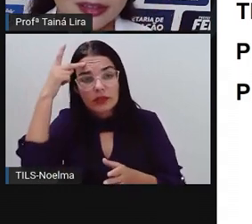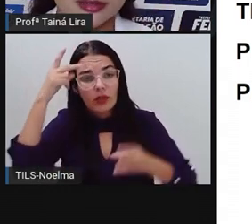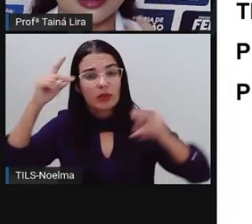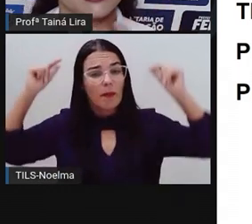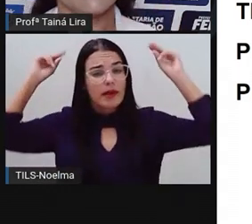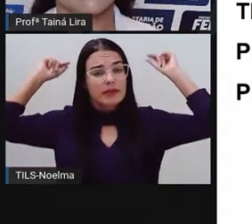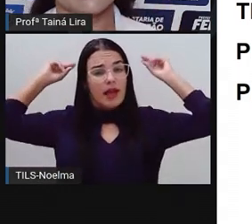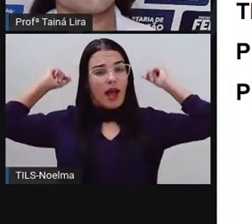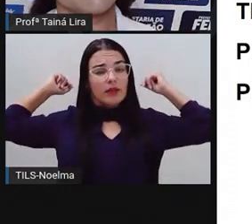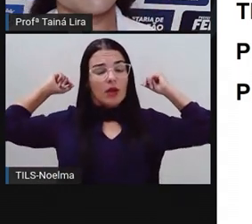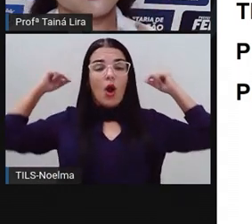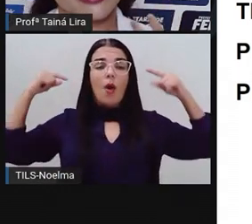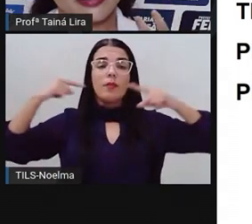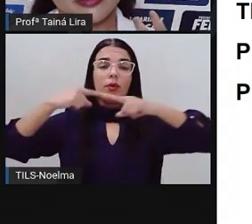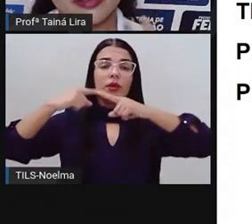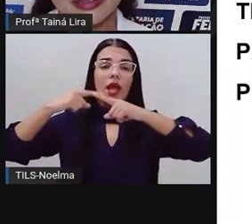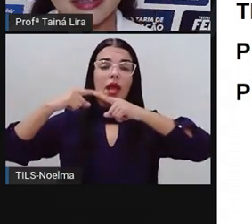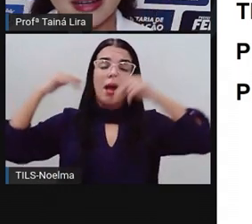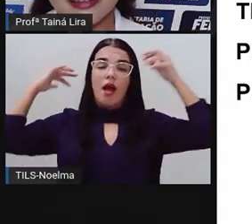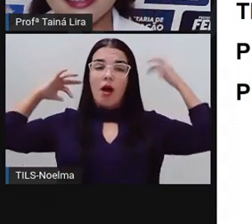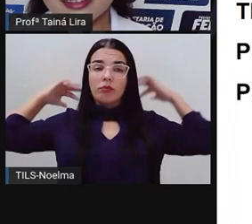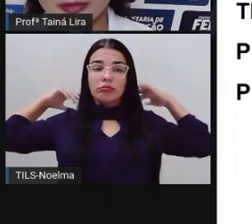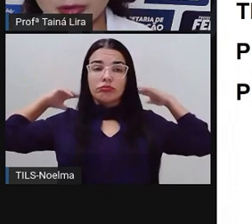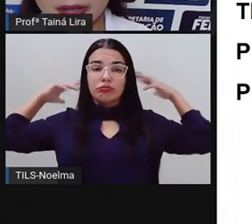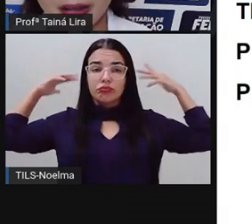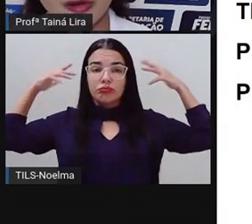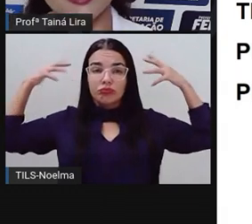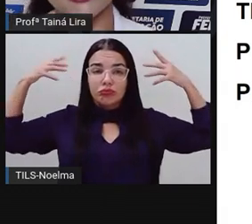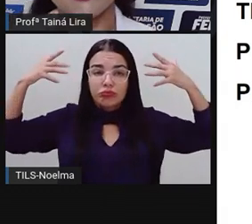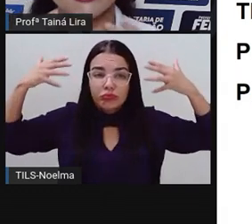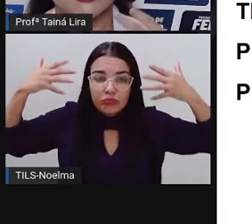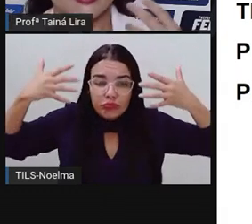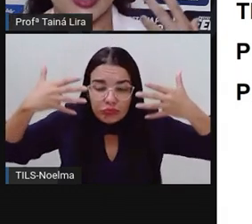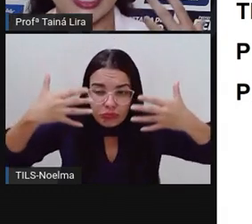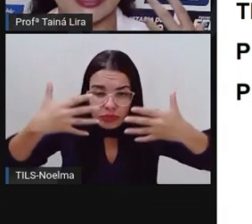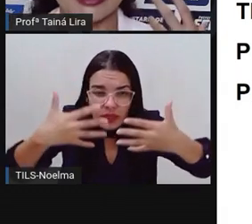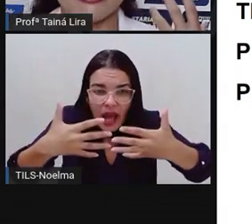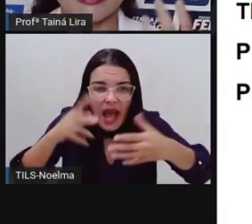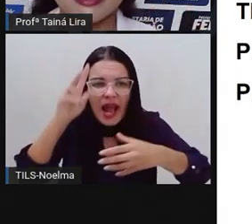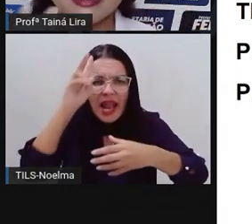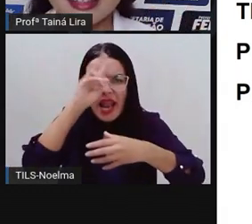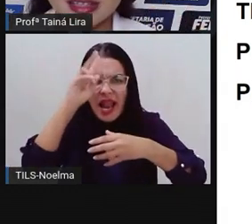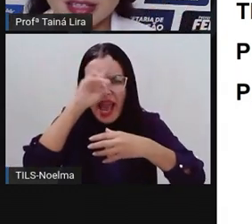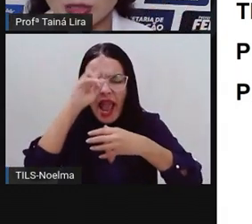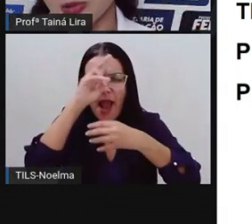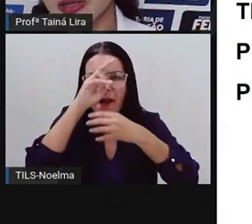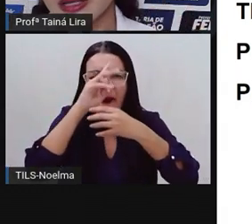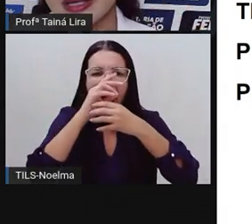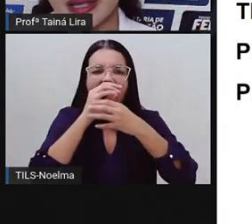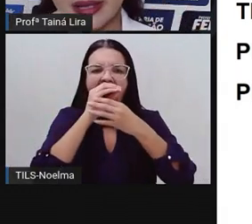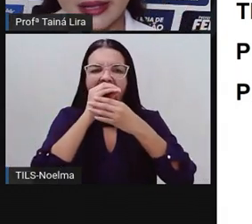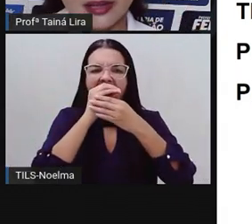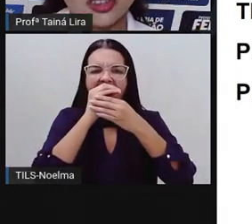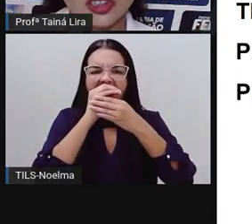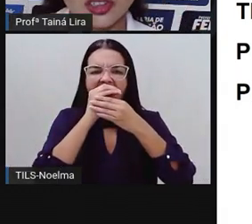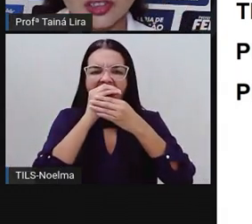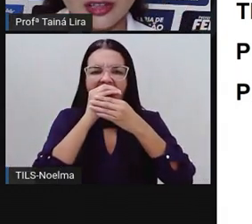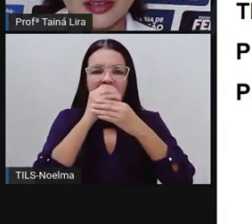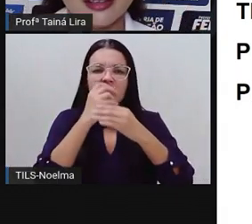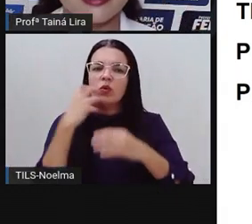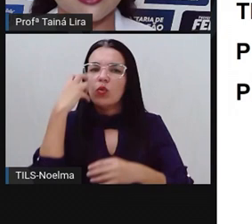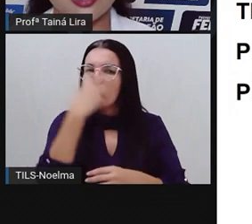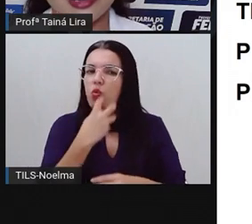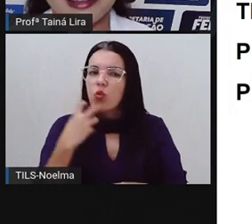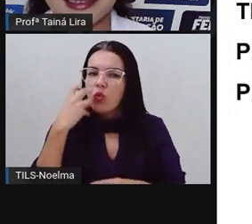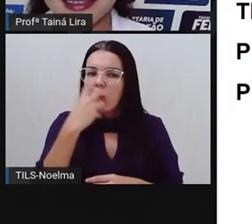passando, né? Lembra que nós falamos aí da tradição oral, então, que vão ensinando a gente,